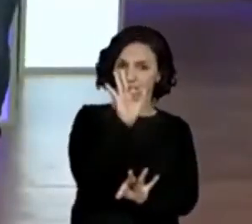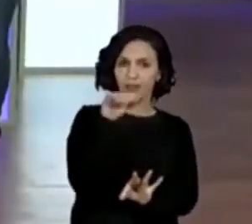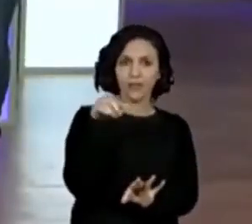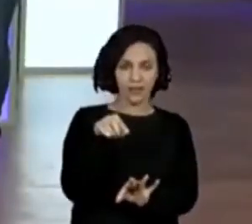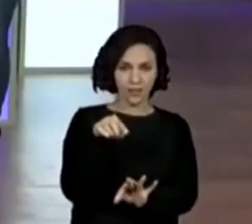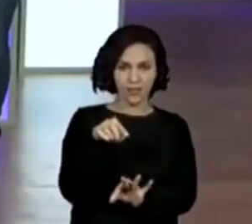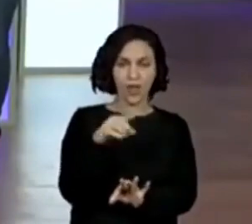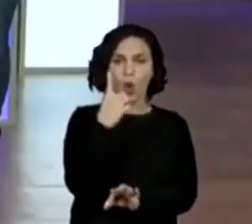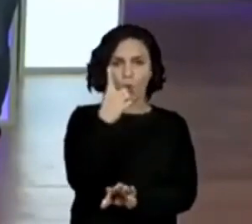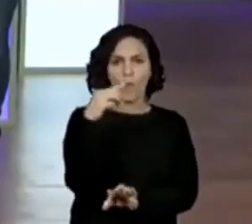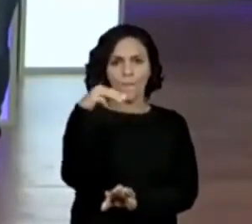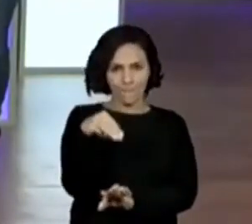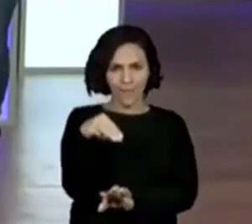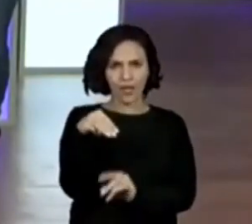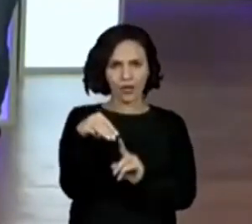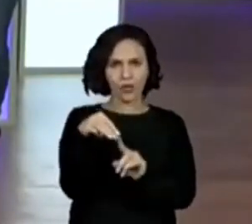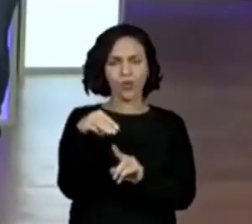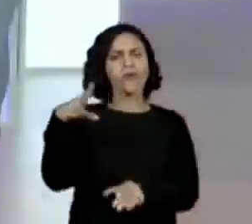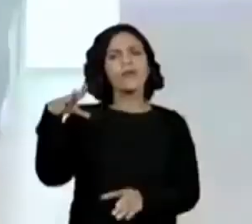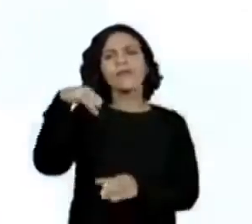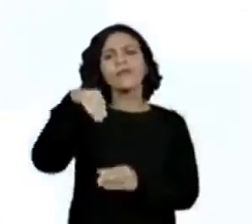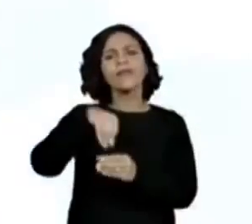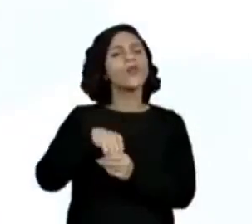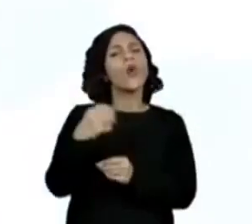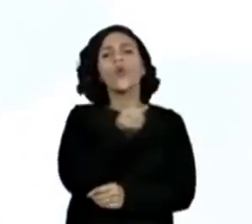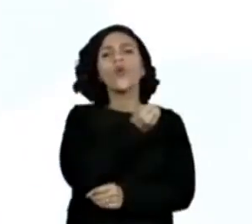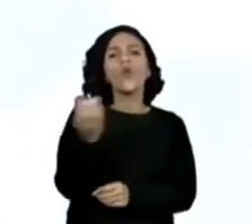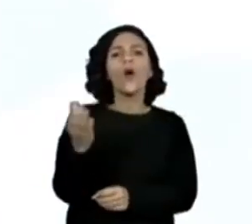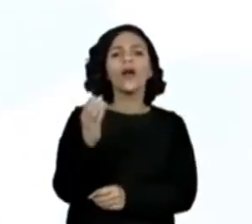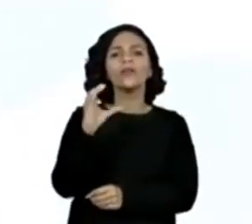facilitar. Um metro...